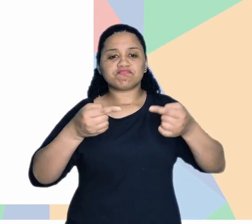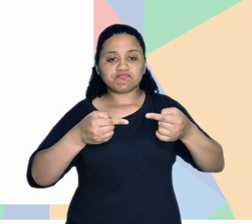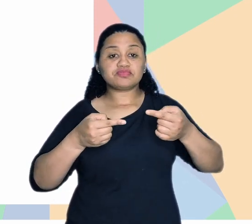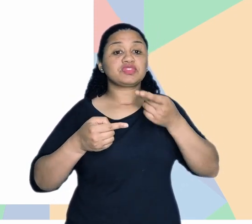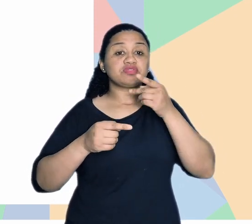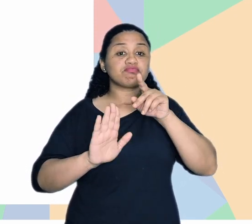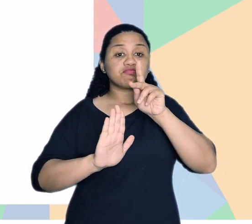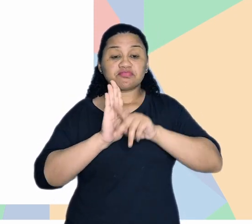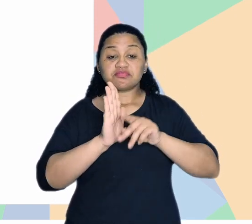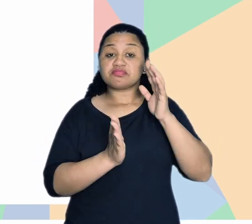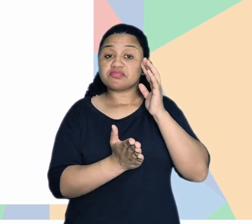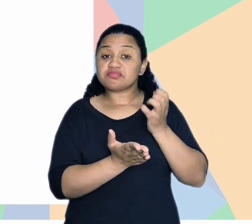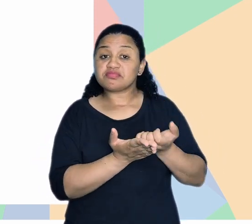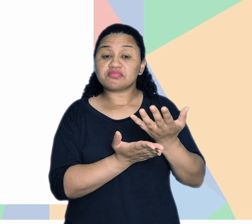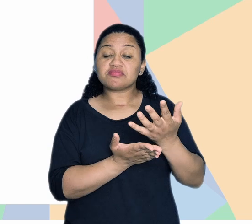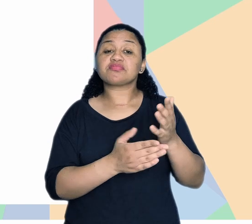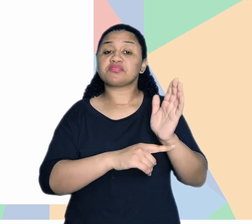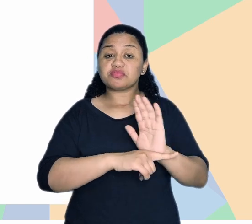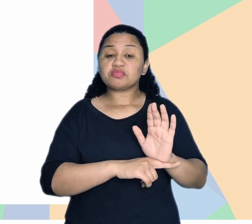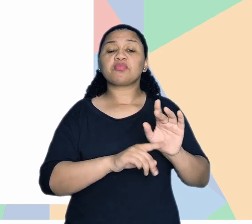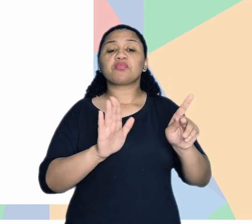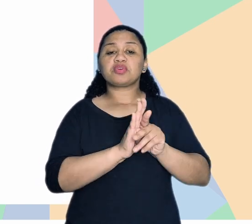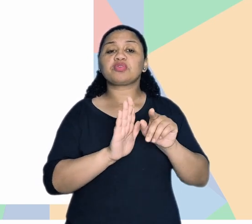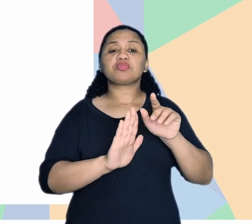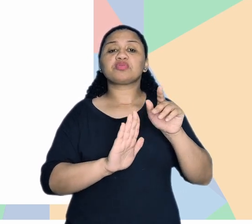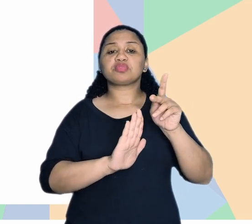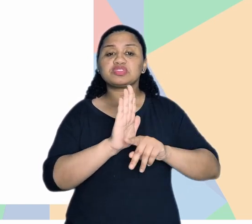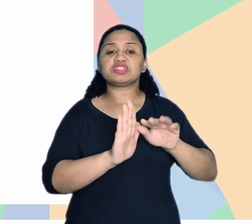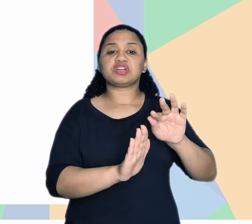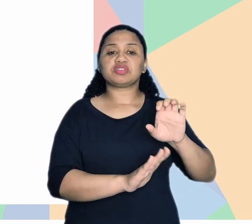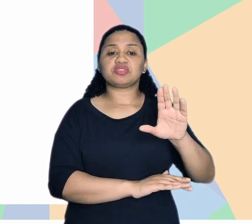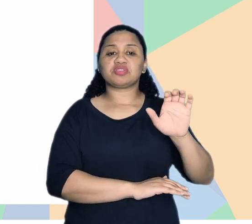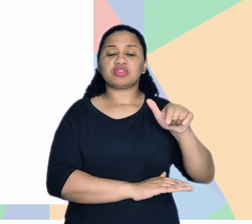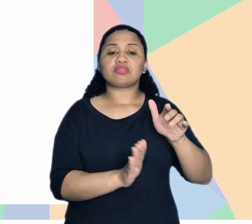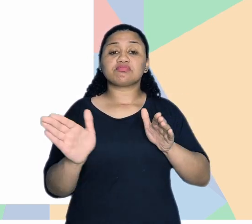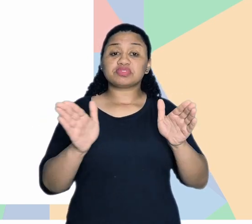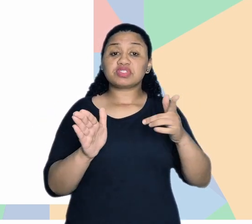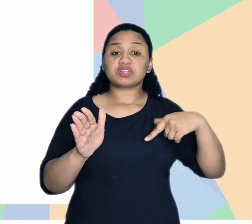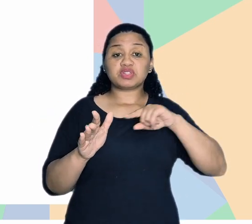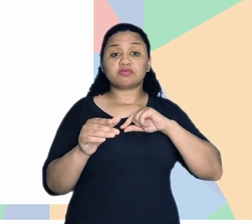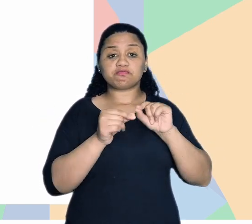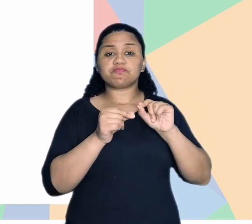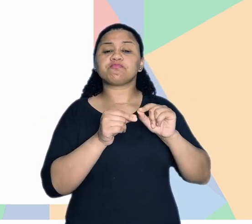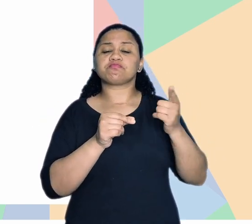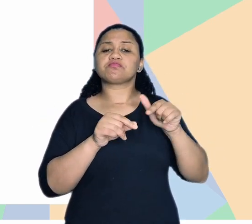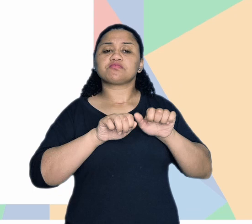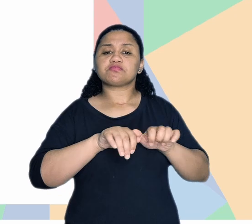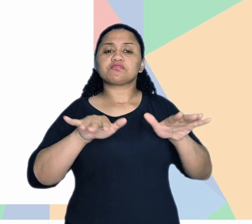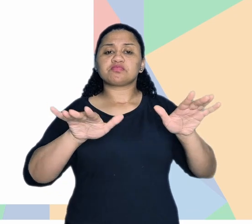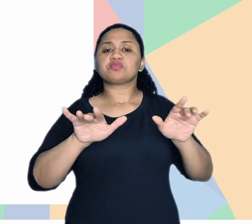Debates. Dizer que esse projeto aqui, esse podcast faz parte do FECAM Acessível, que a gente vem